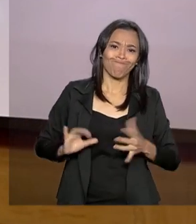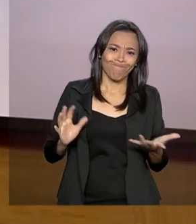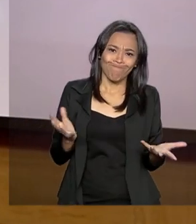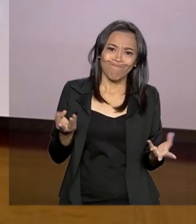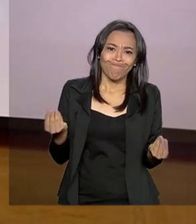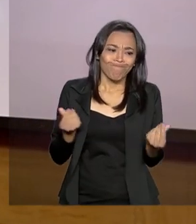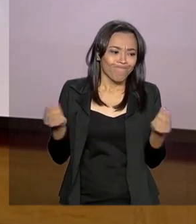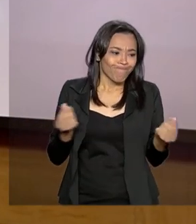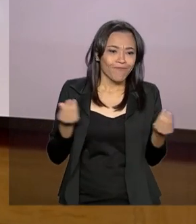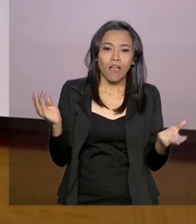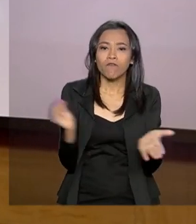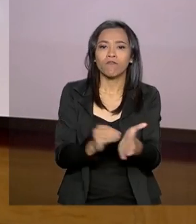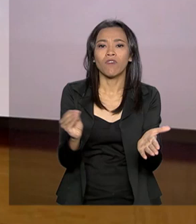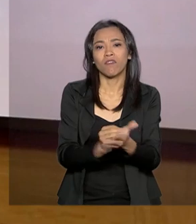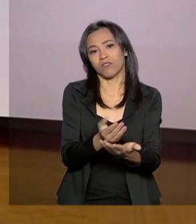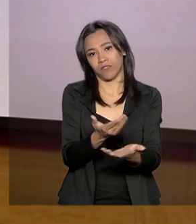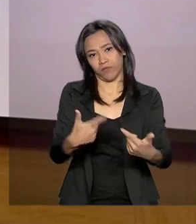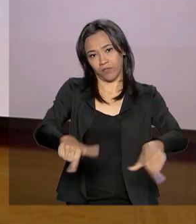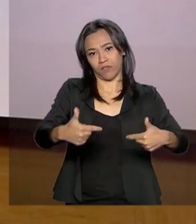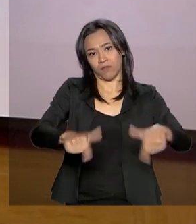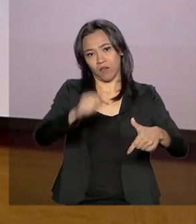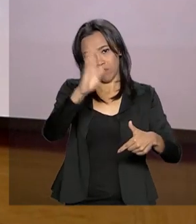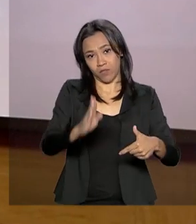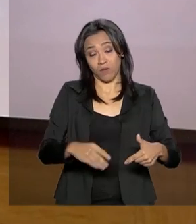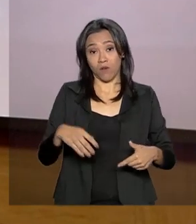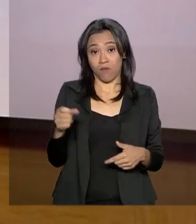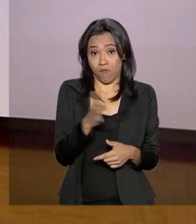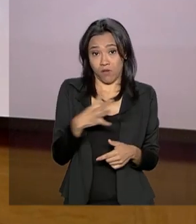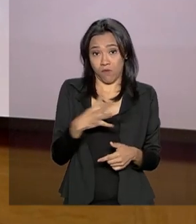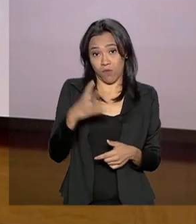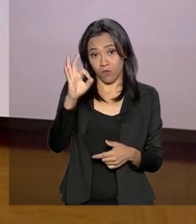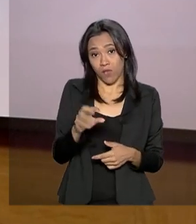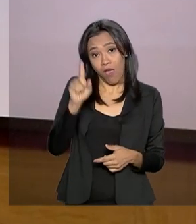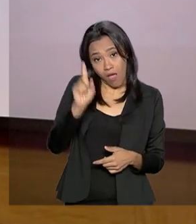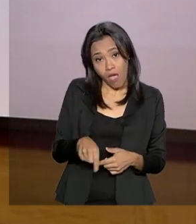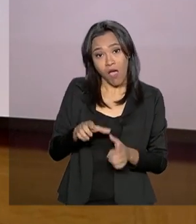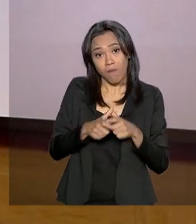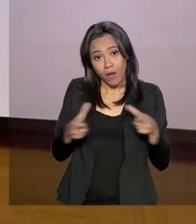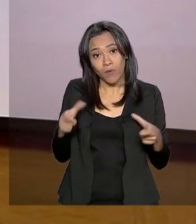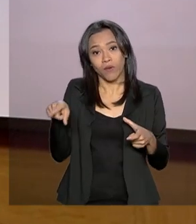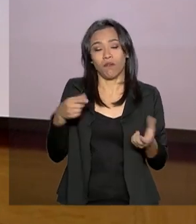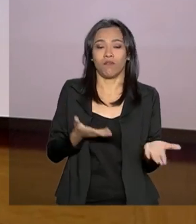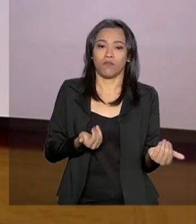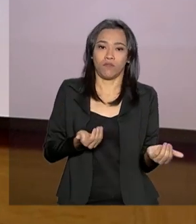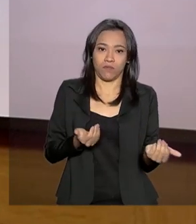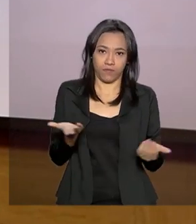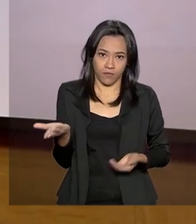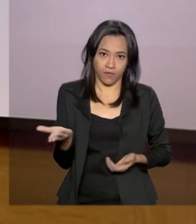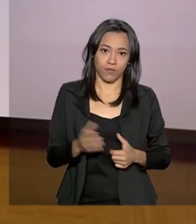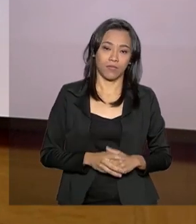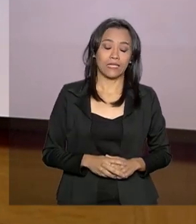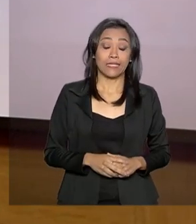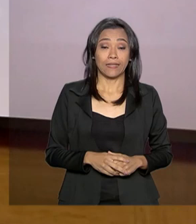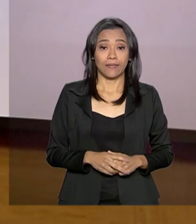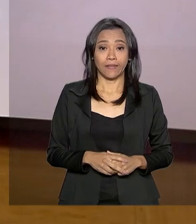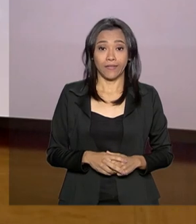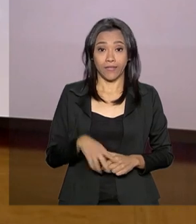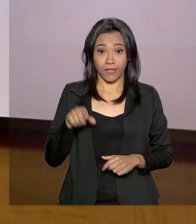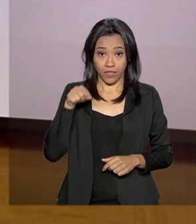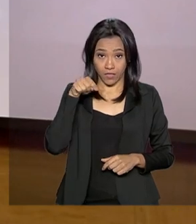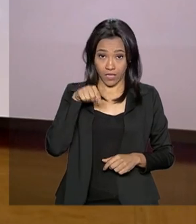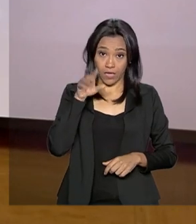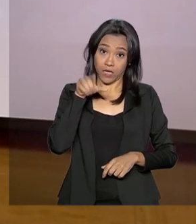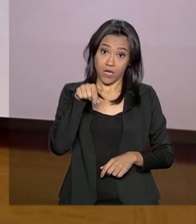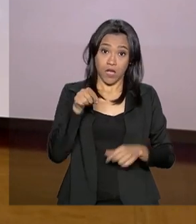desemprego no país. 40% da população desempregada é formada por jovens. E o CIE